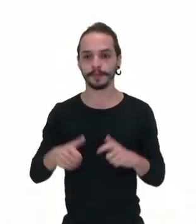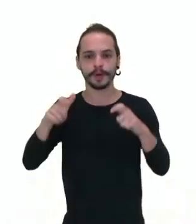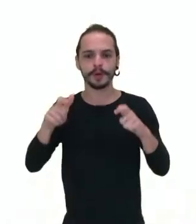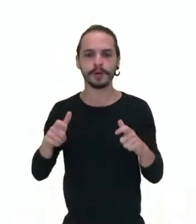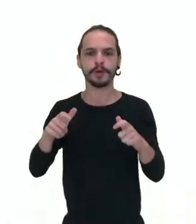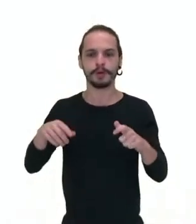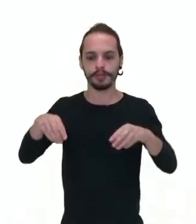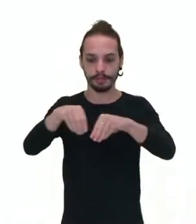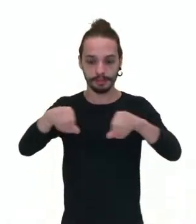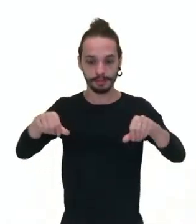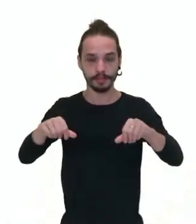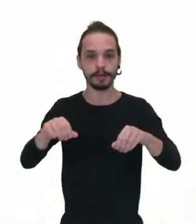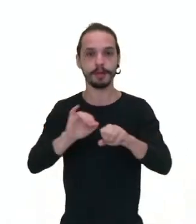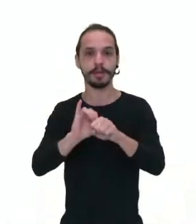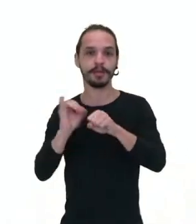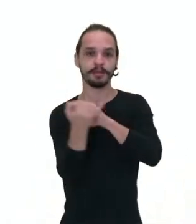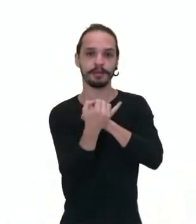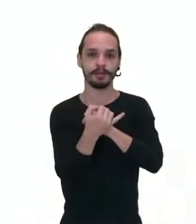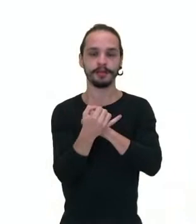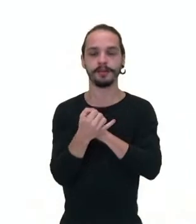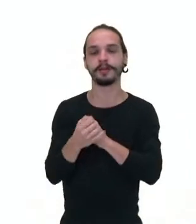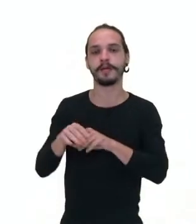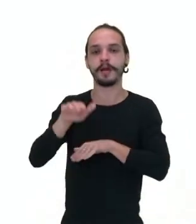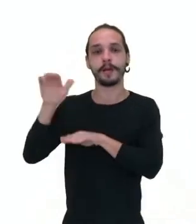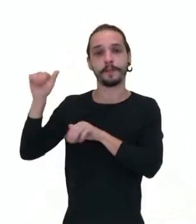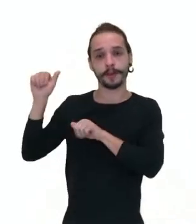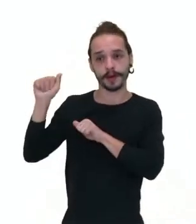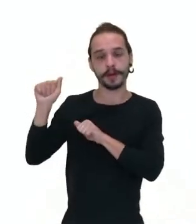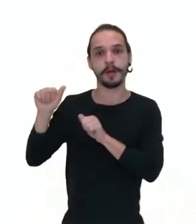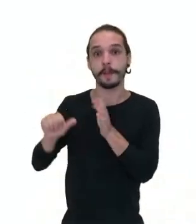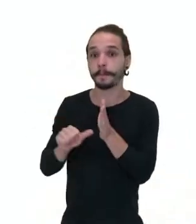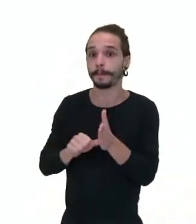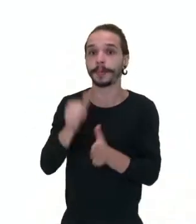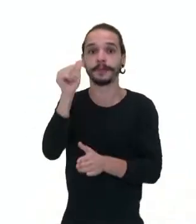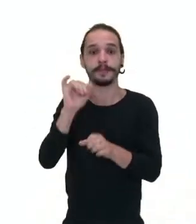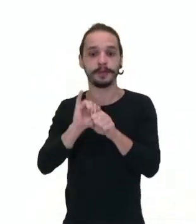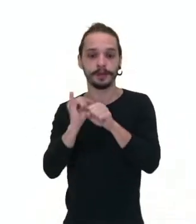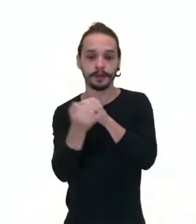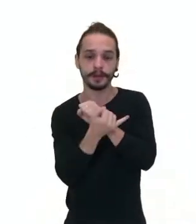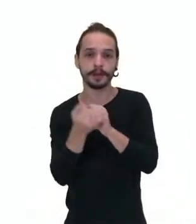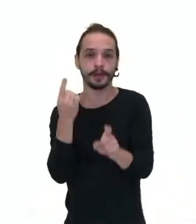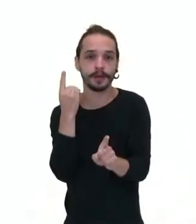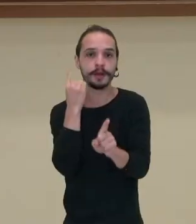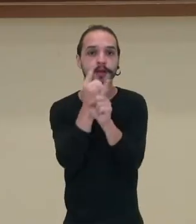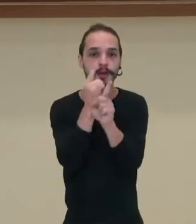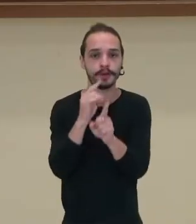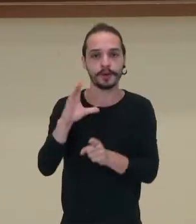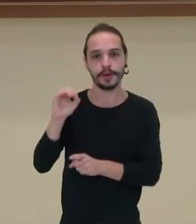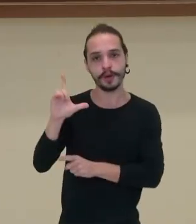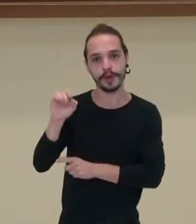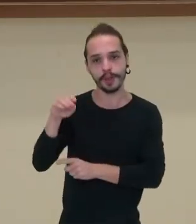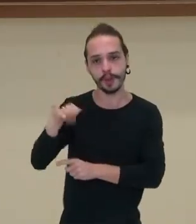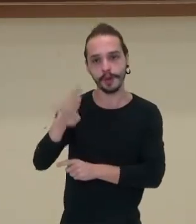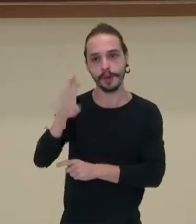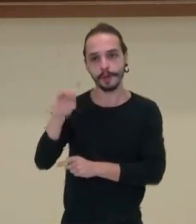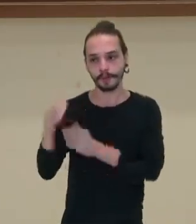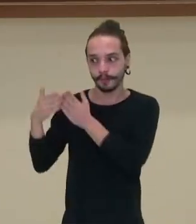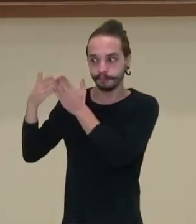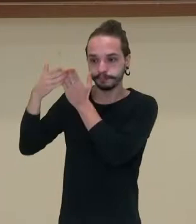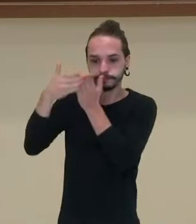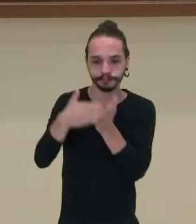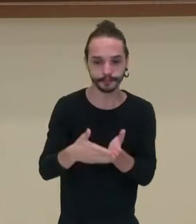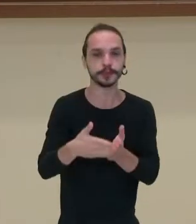Haiti faziam parte da ilha espanhola, que foi a primeira ilha encontrada por Cristóvão Colombo quando ele a portou aqui